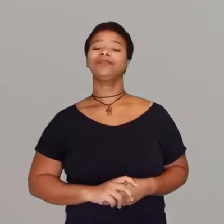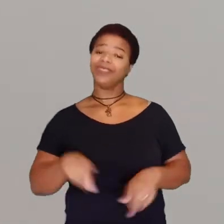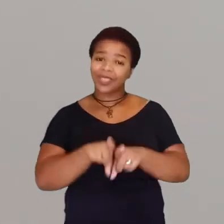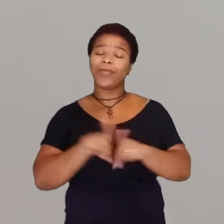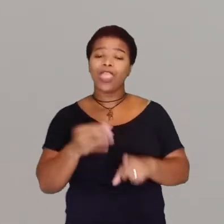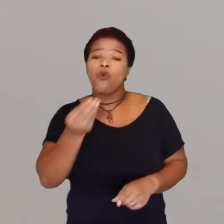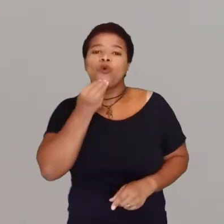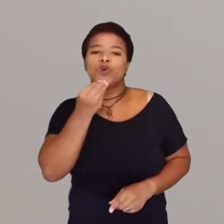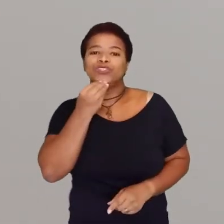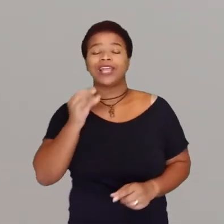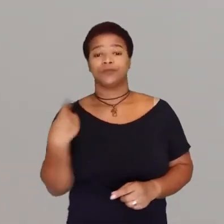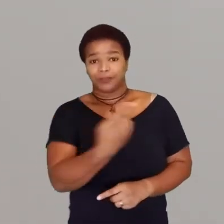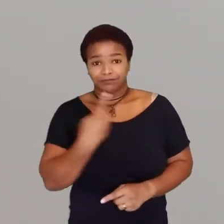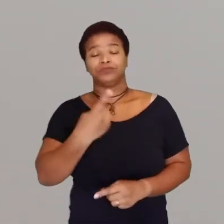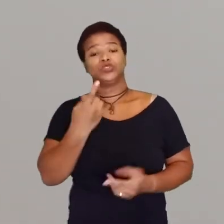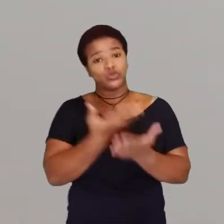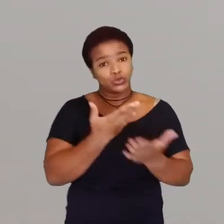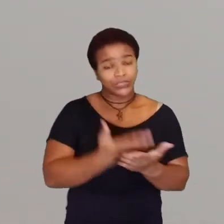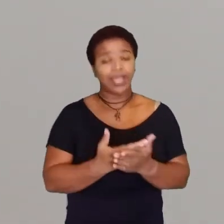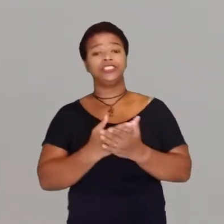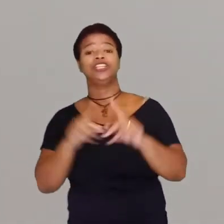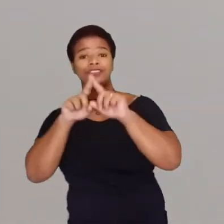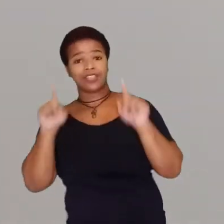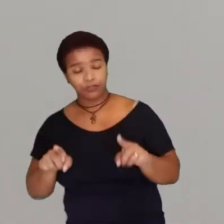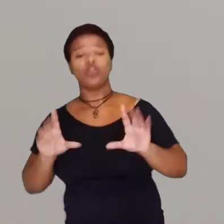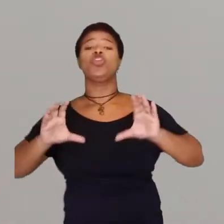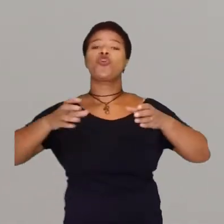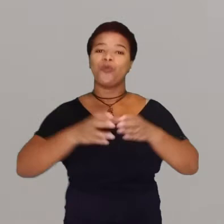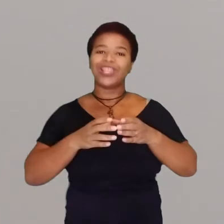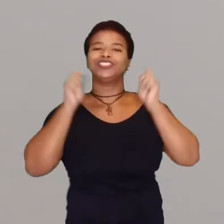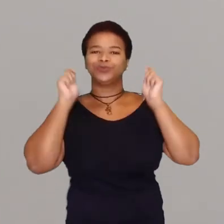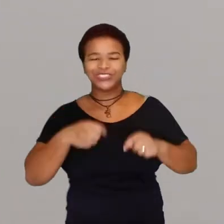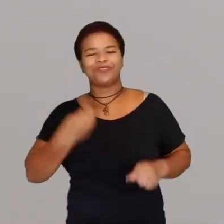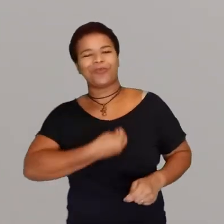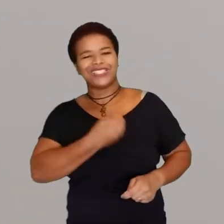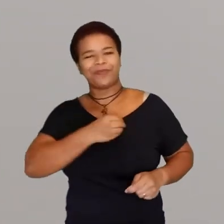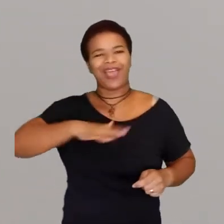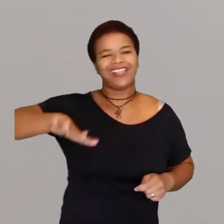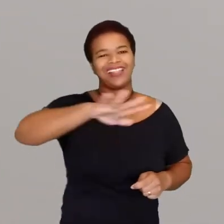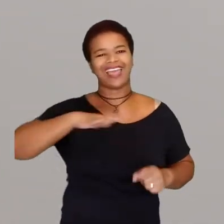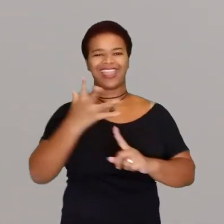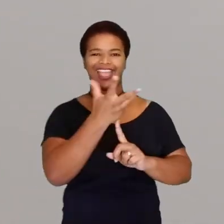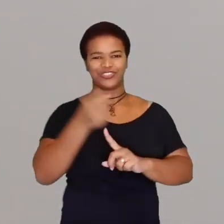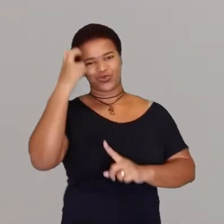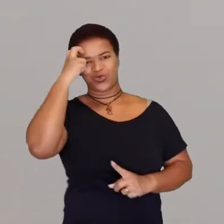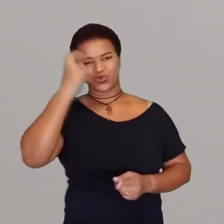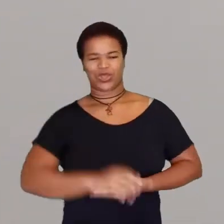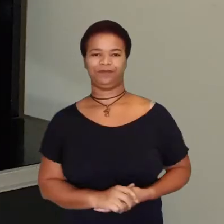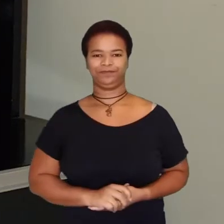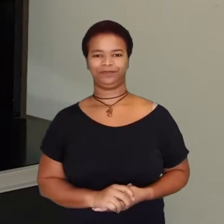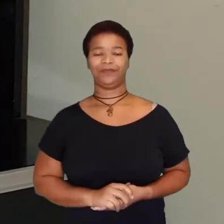dando oportunidade para que mais estudantes, servidores e comunidade estejam presentes nesse universo artístico-cultural.